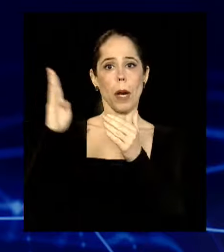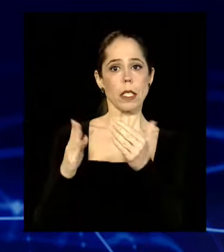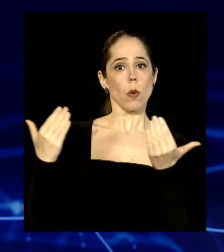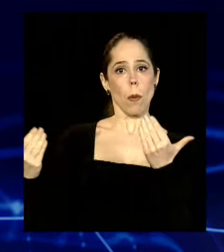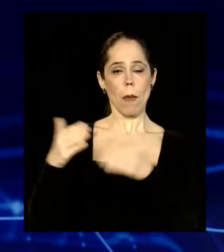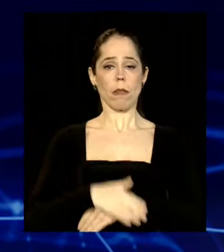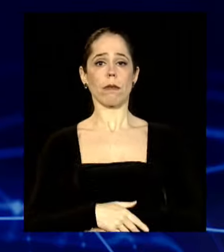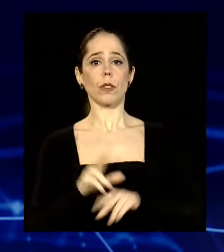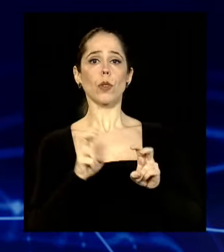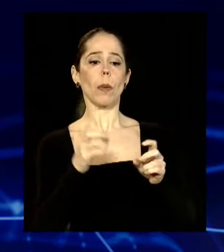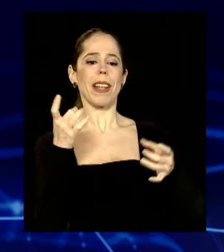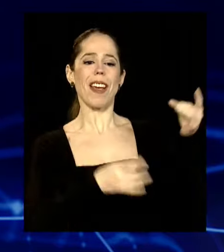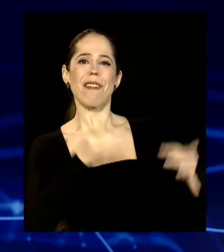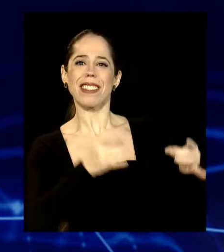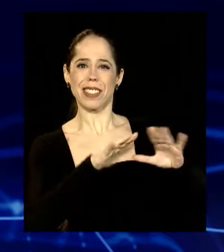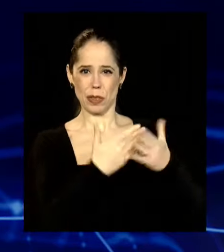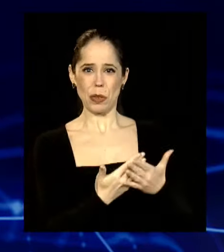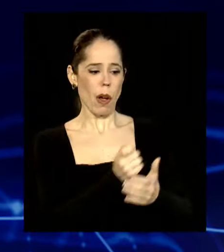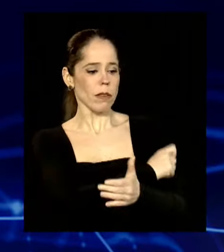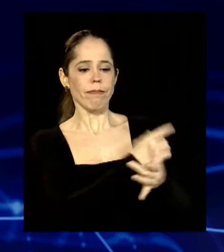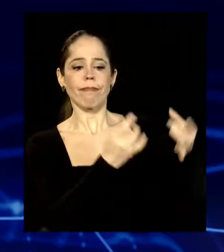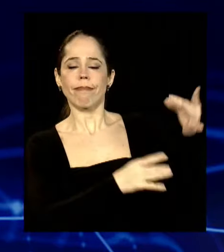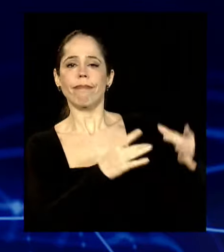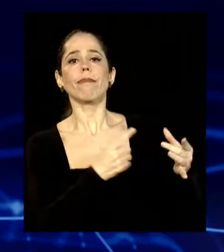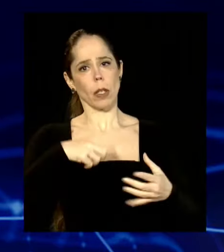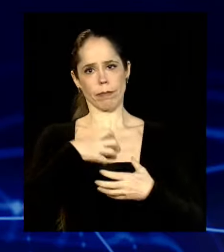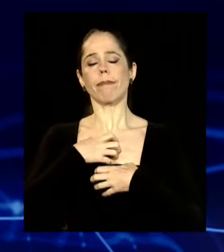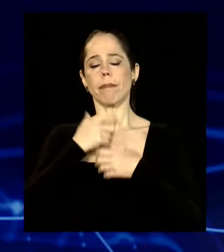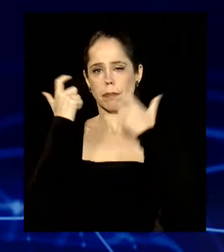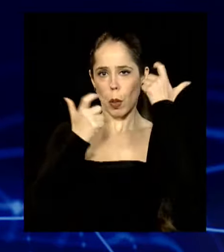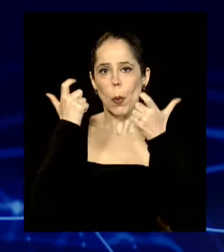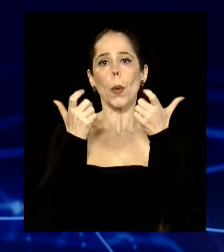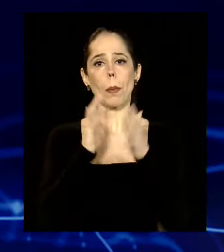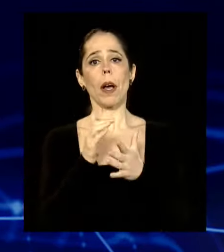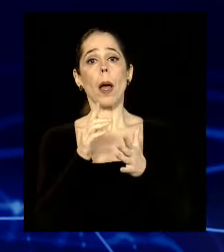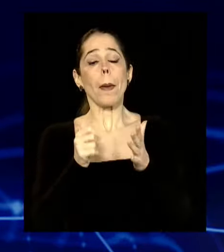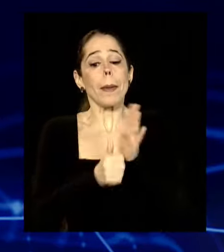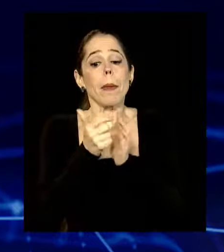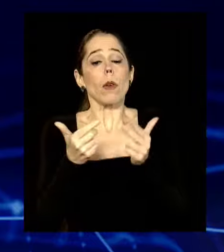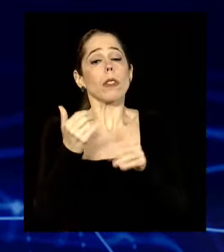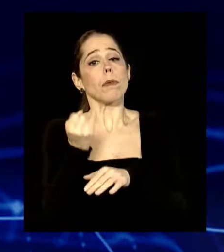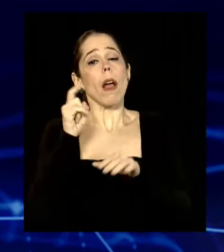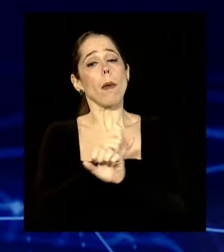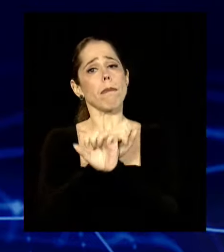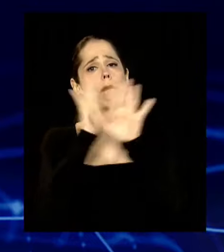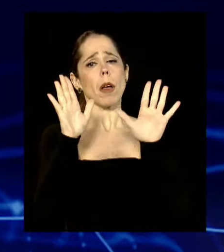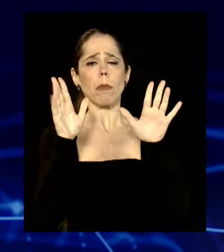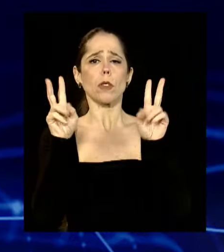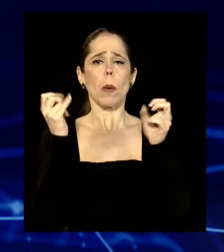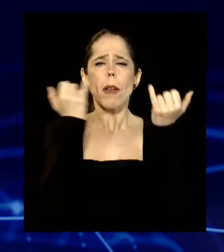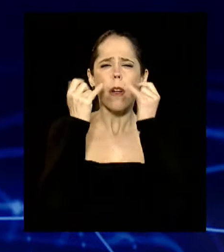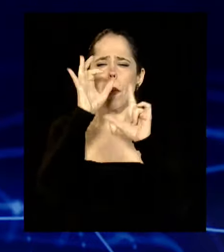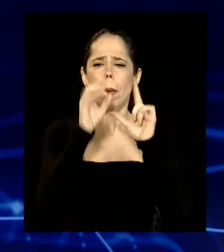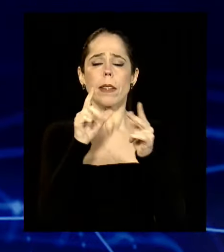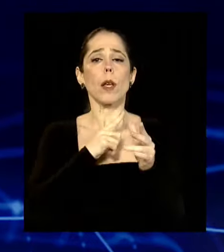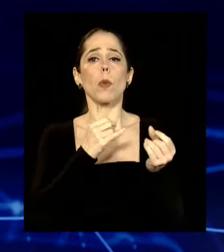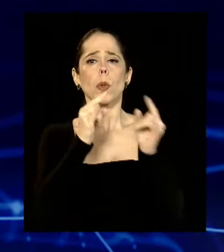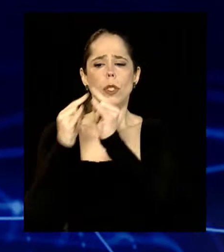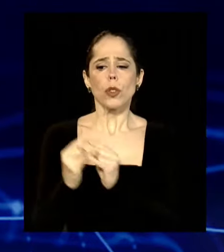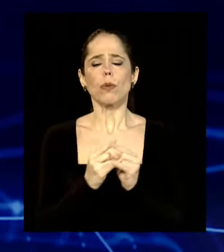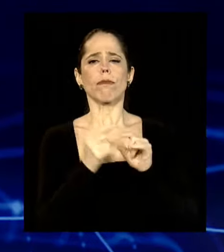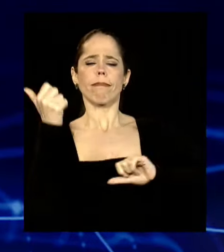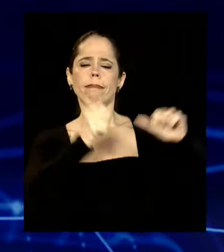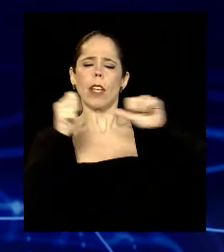uma das que mais nos preocupa. E o primeiro passo é sermos transparentes com os dados. Há muitos institutos que avaliam a educação no Brasil